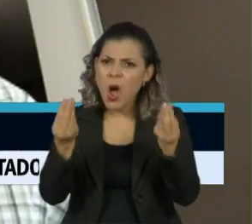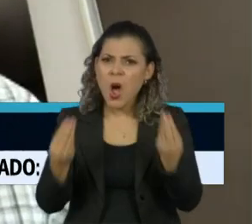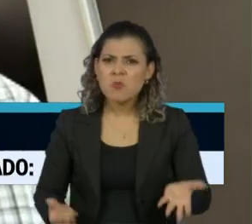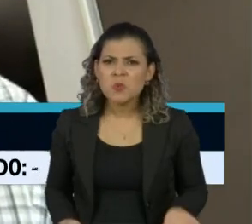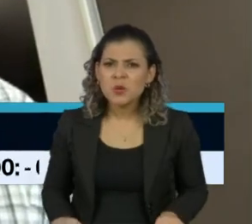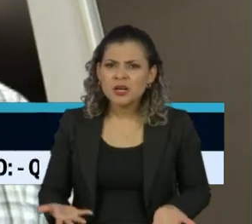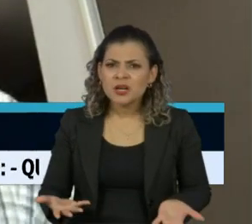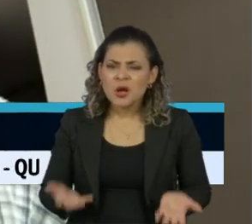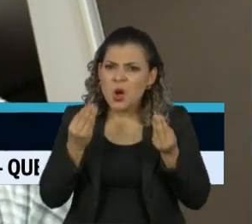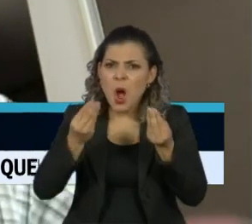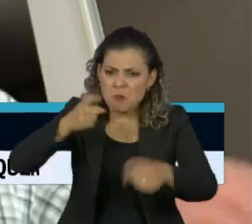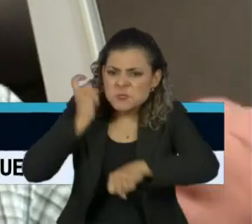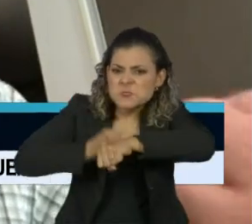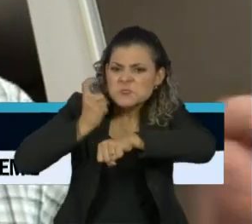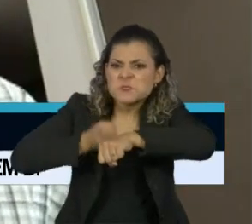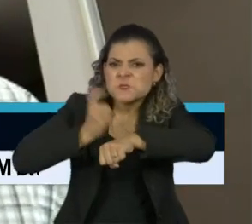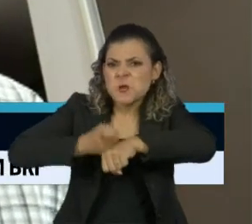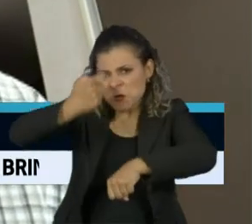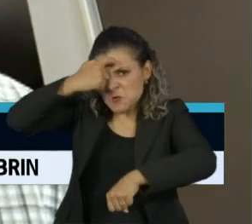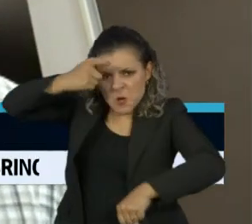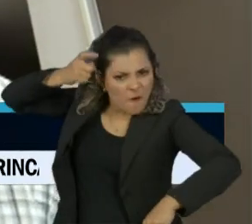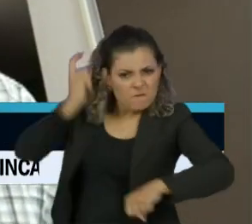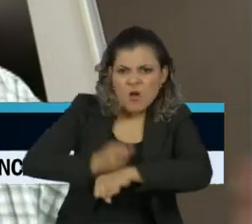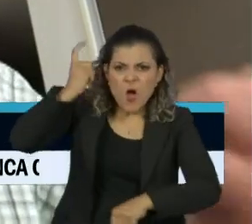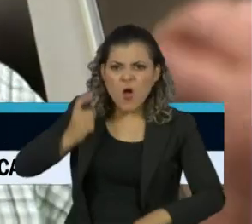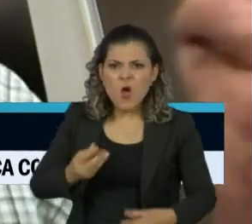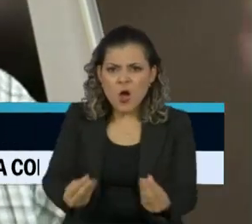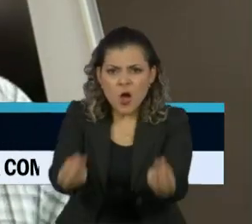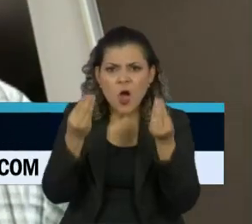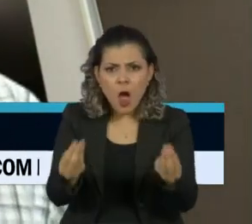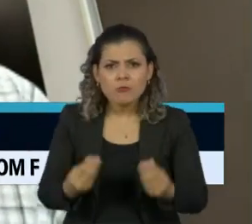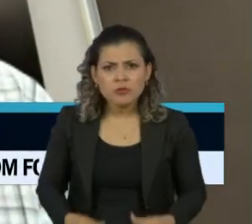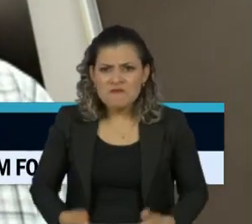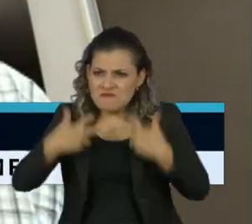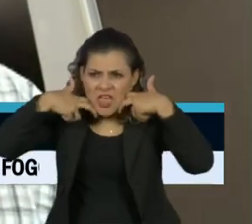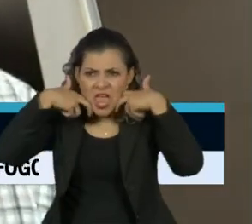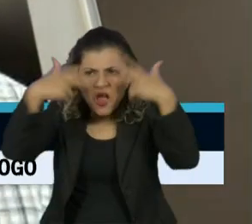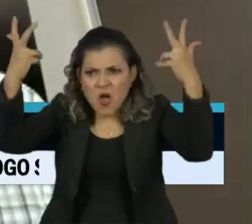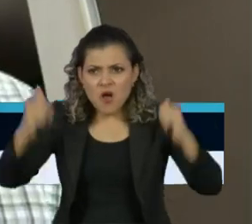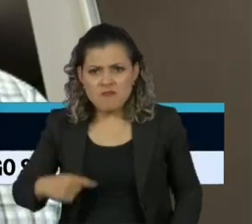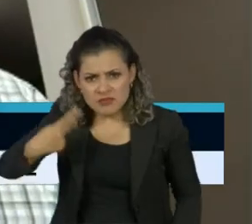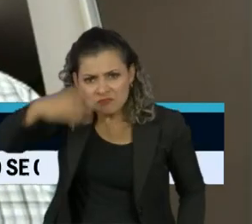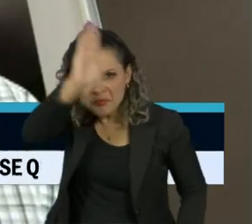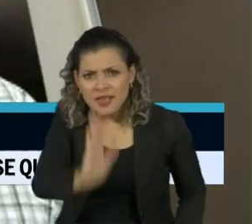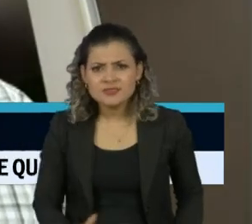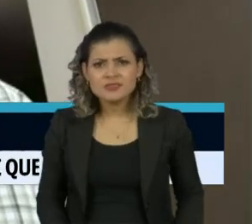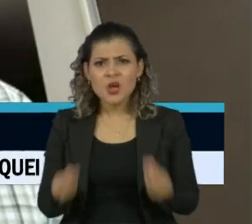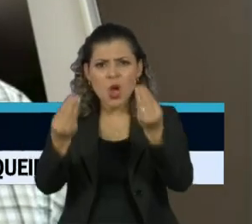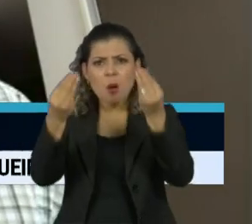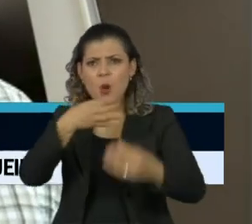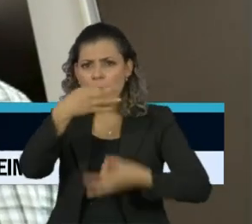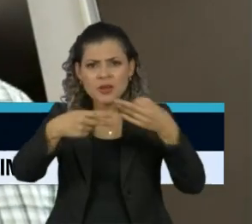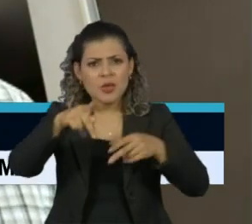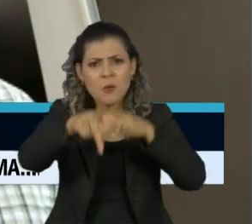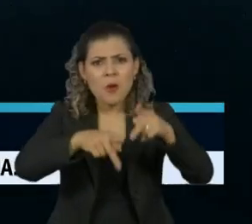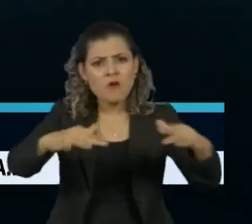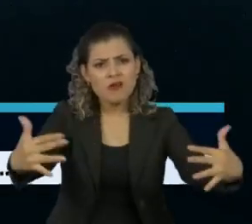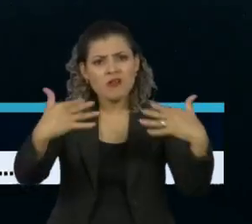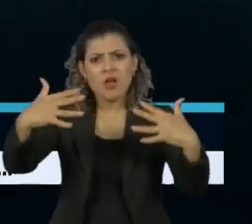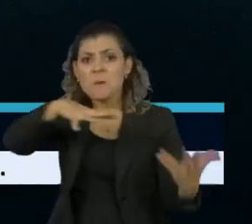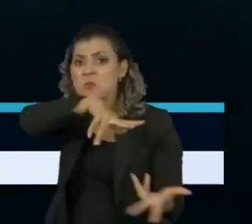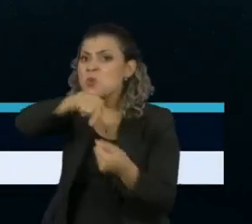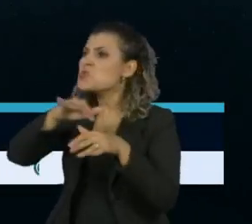ignorância, esse tipo de desplicência que nos envergonha perante a opinião pública mundial.